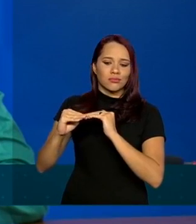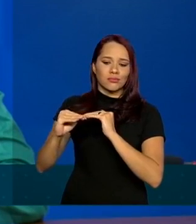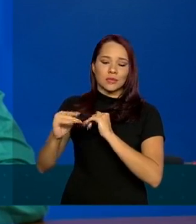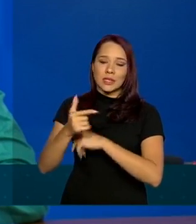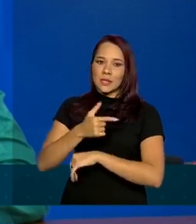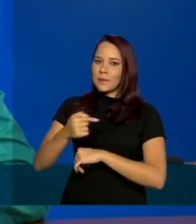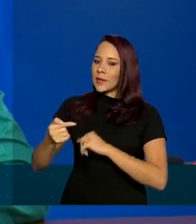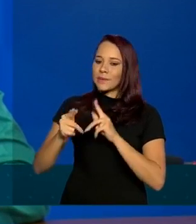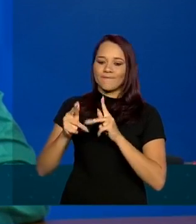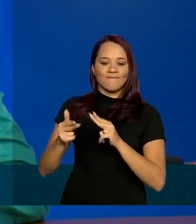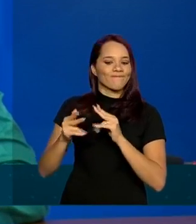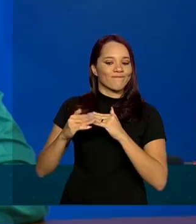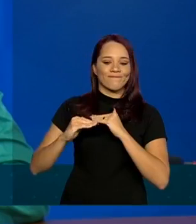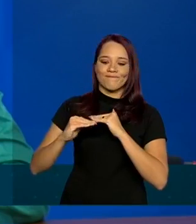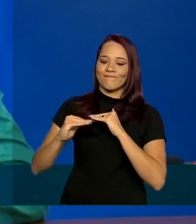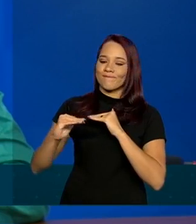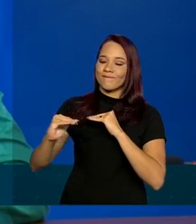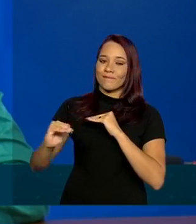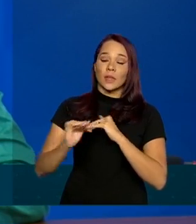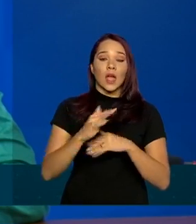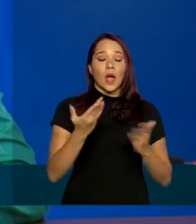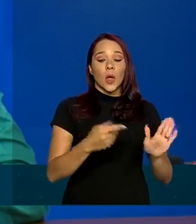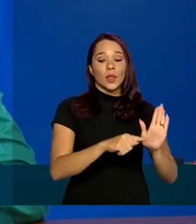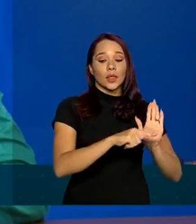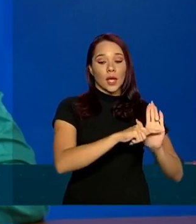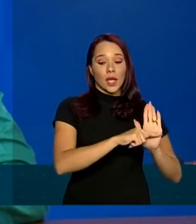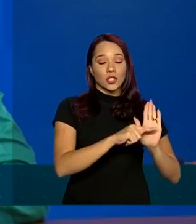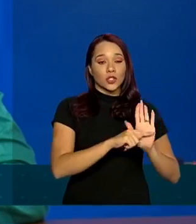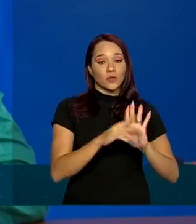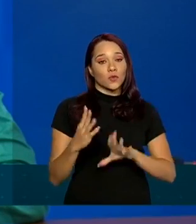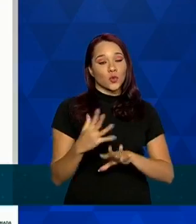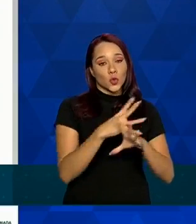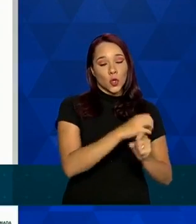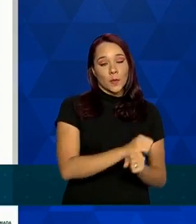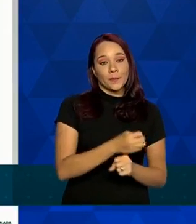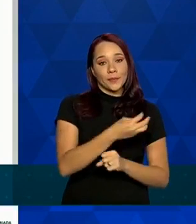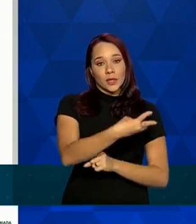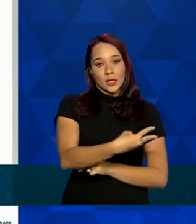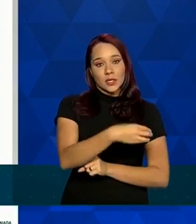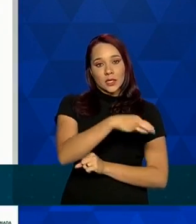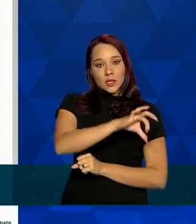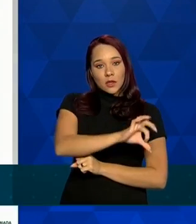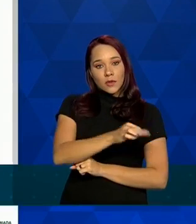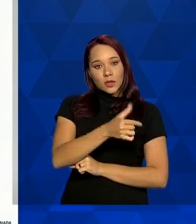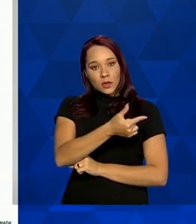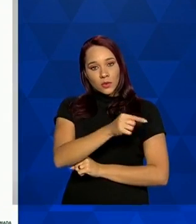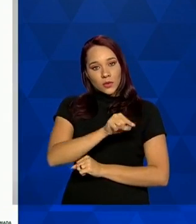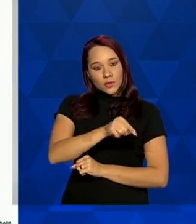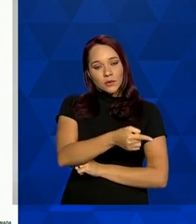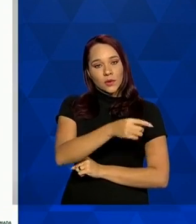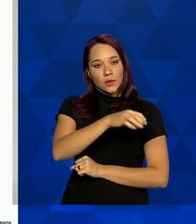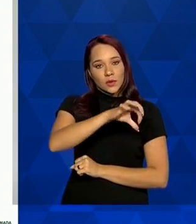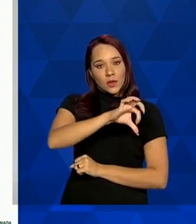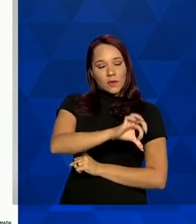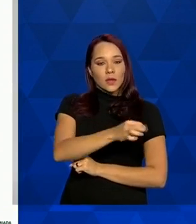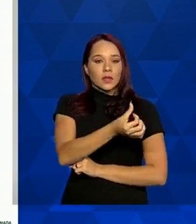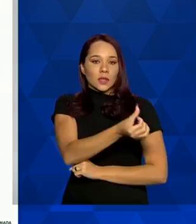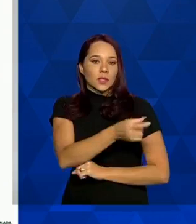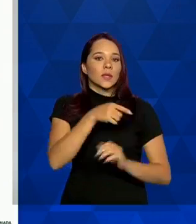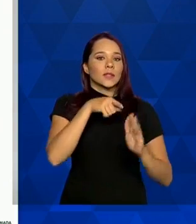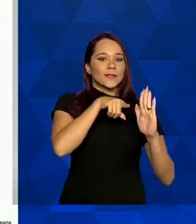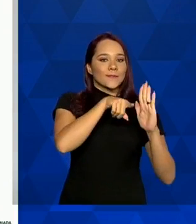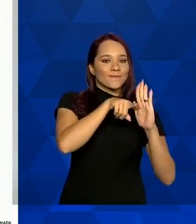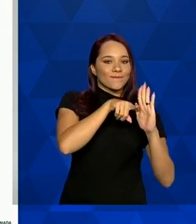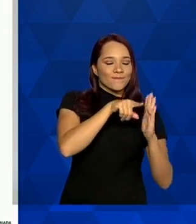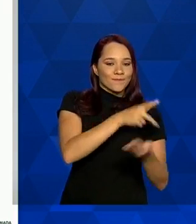últimas semanas os negativos somam 392 mil e 96 exames que